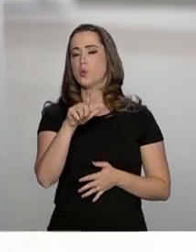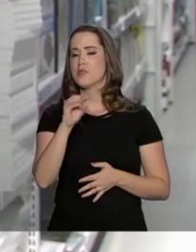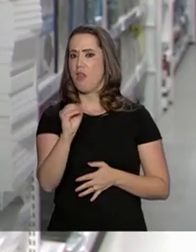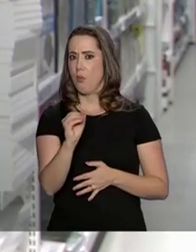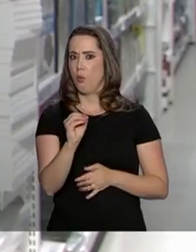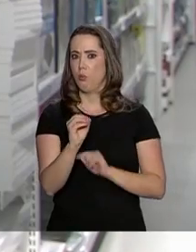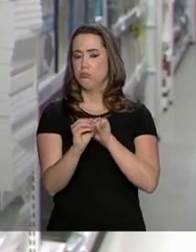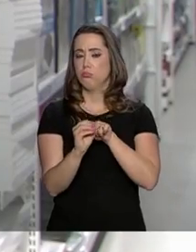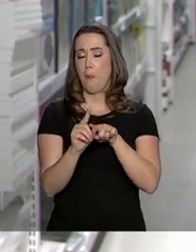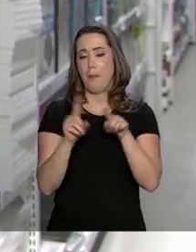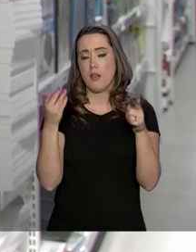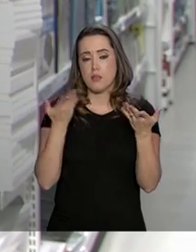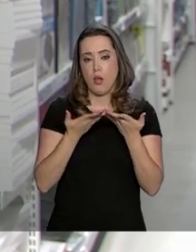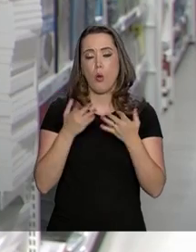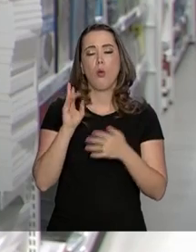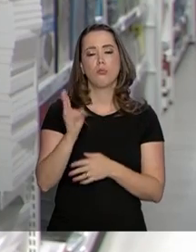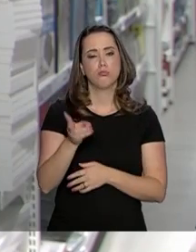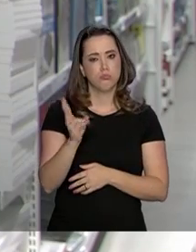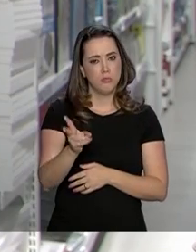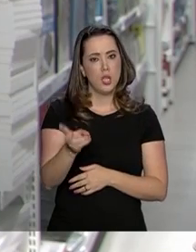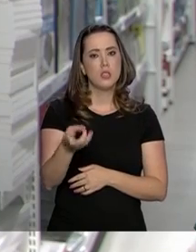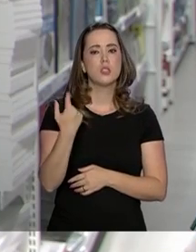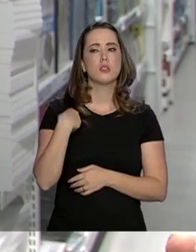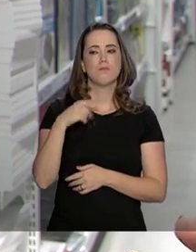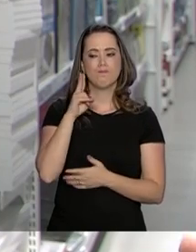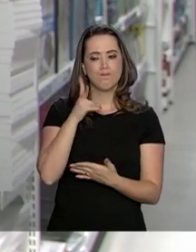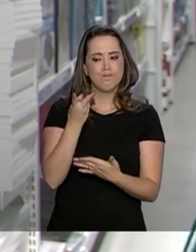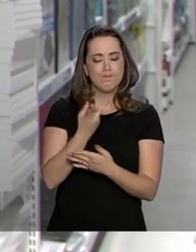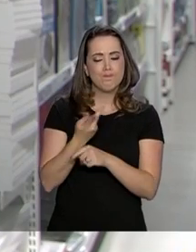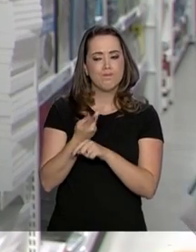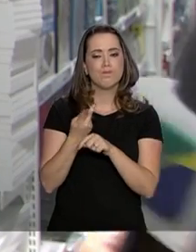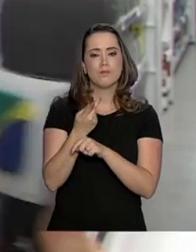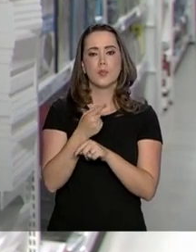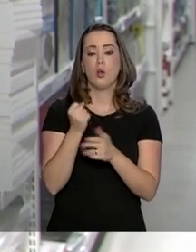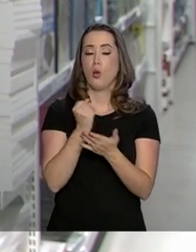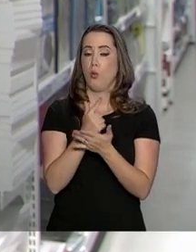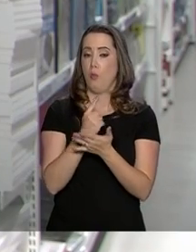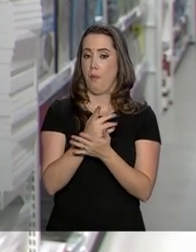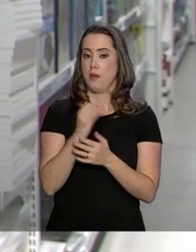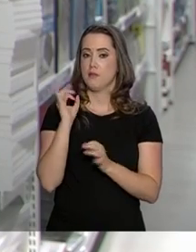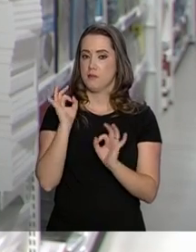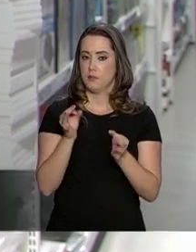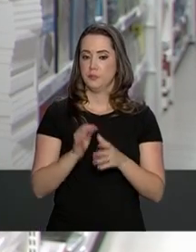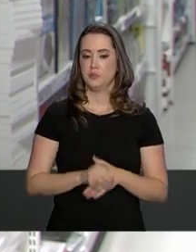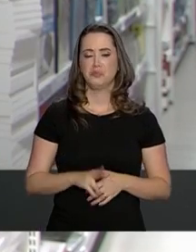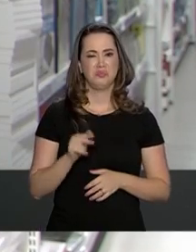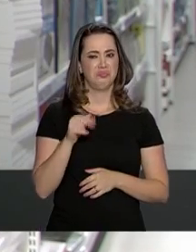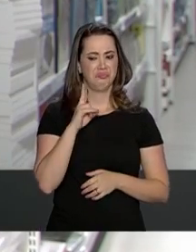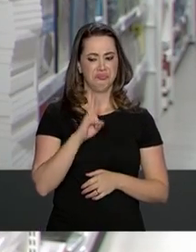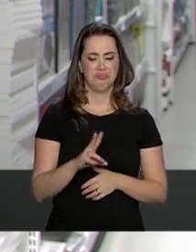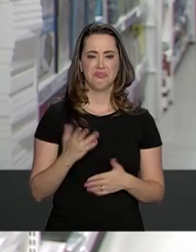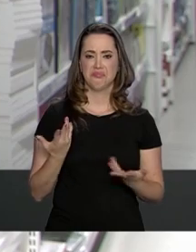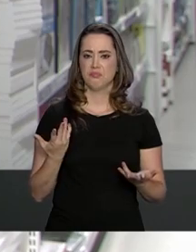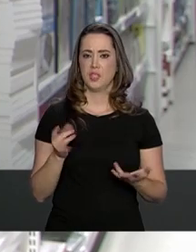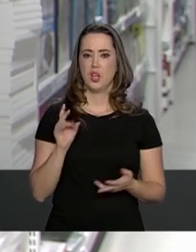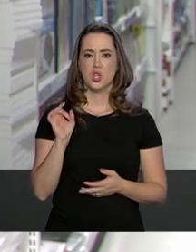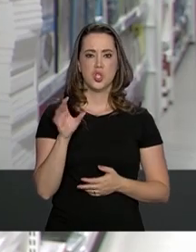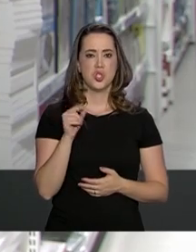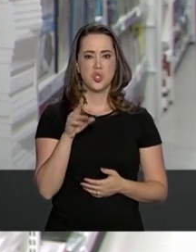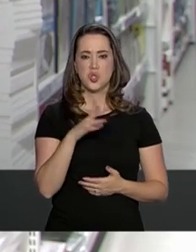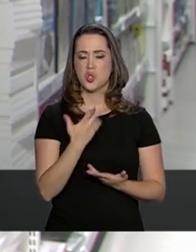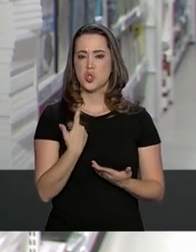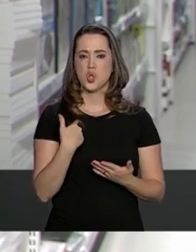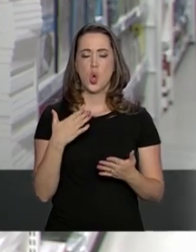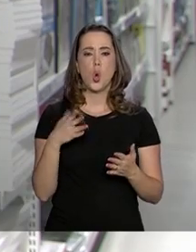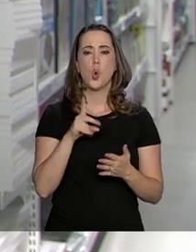Inmetro, mas agora sempre vai levar isso em conta na hora de comprar. Nunca olhei isso, somente a validade